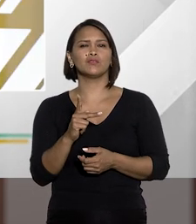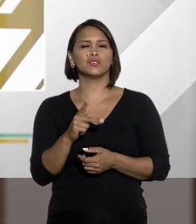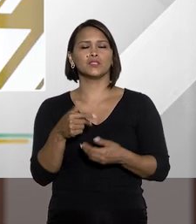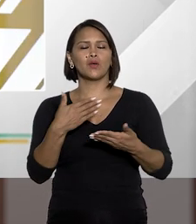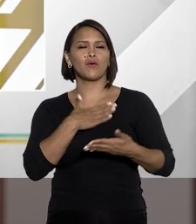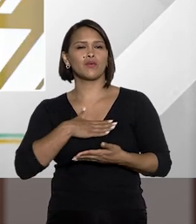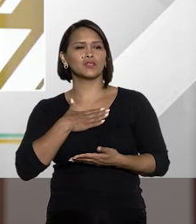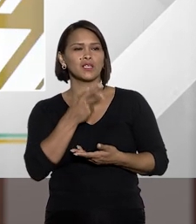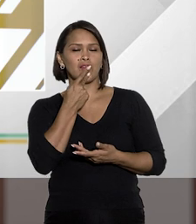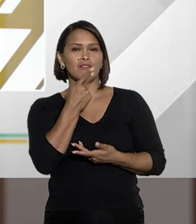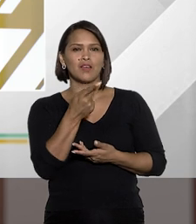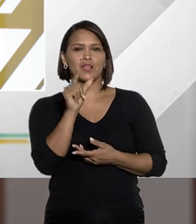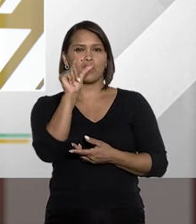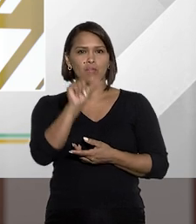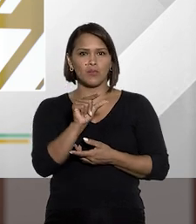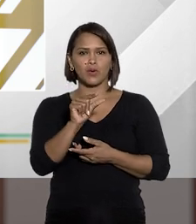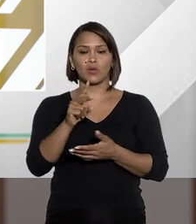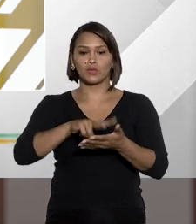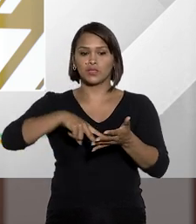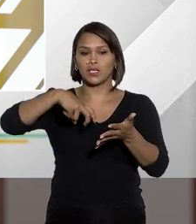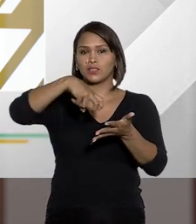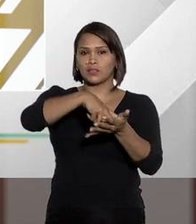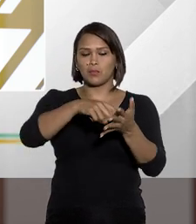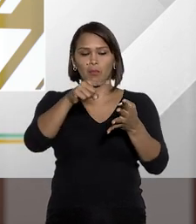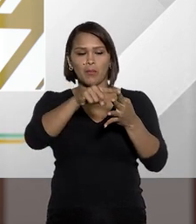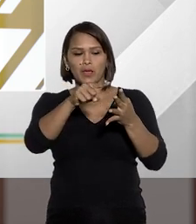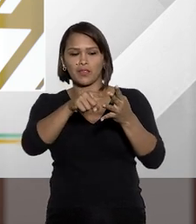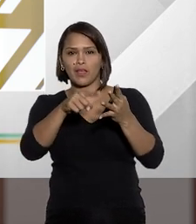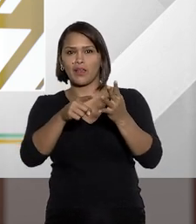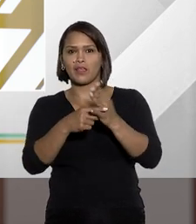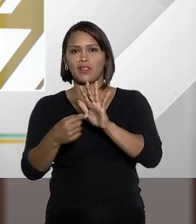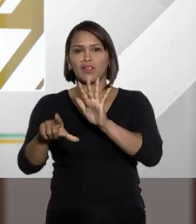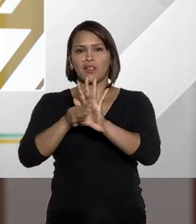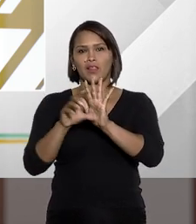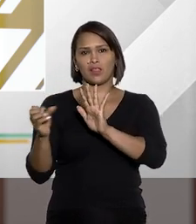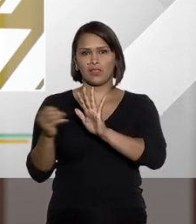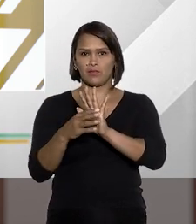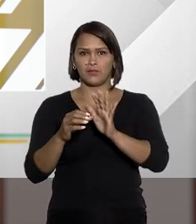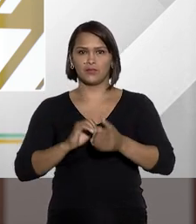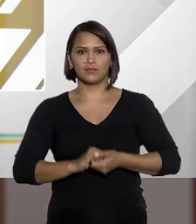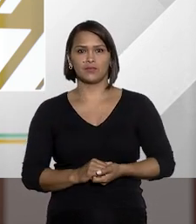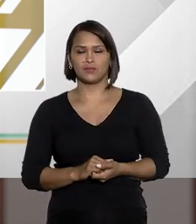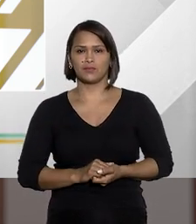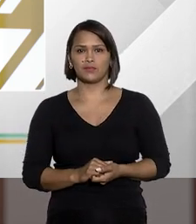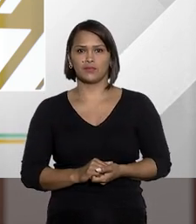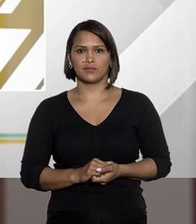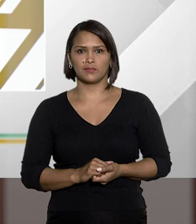Professor Rogério, eu gostaria que você falasse um pouco das penalidades previstas nessa nova lei.